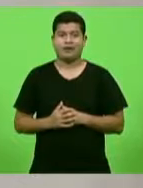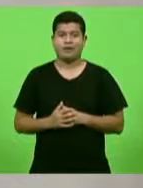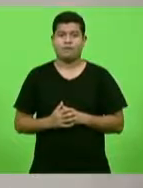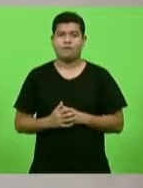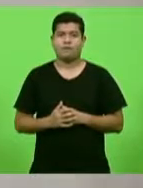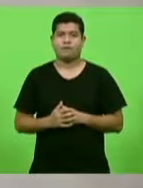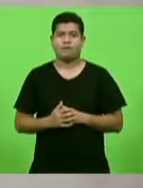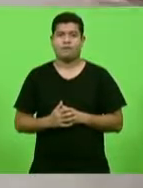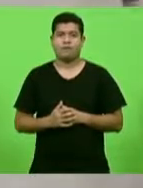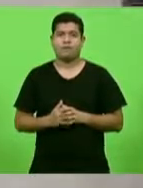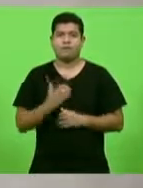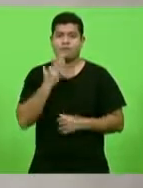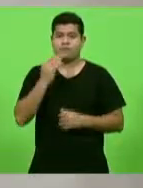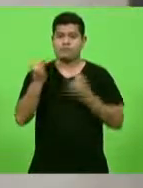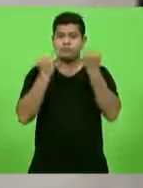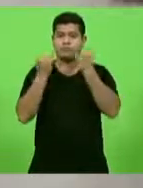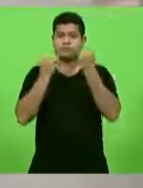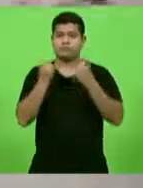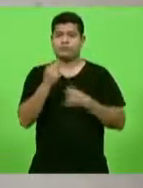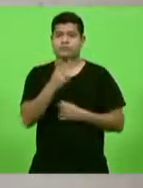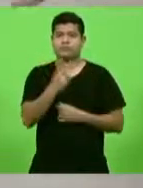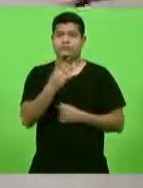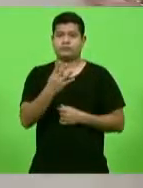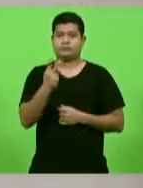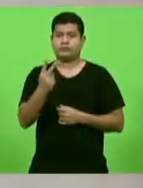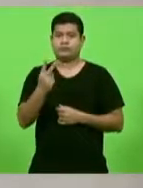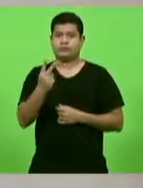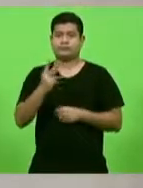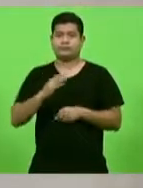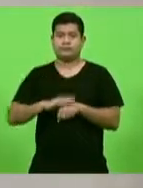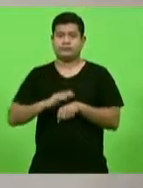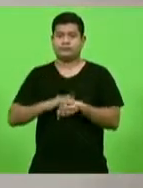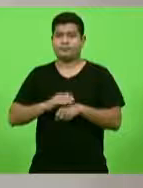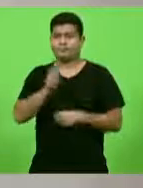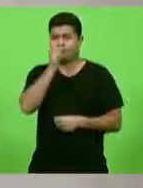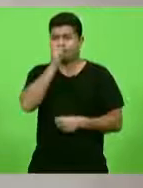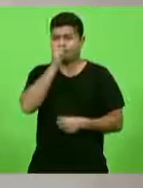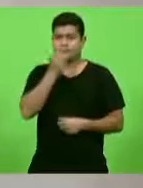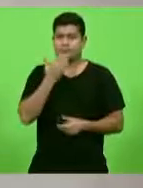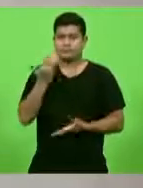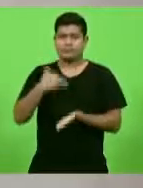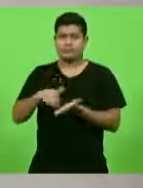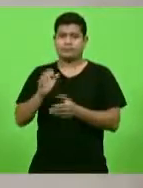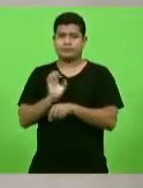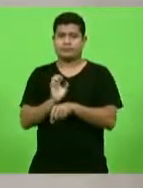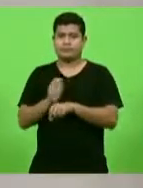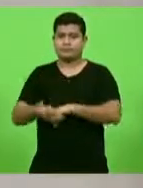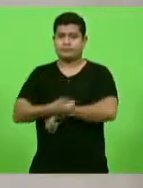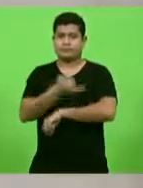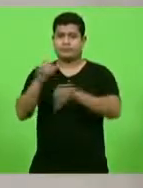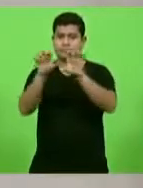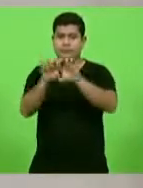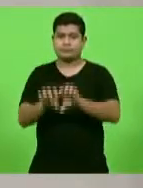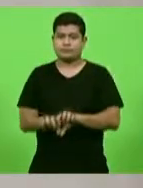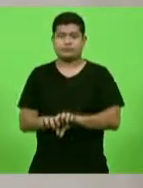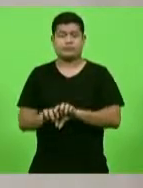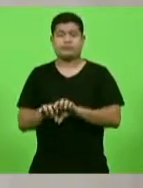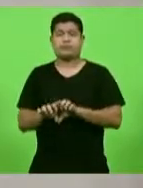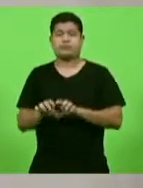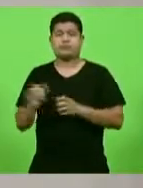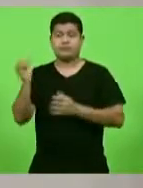Pedido de informação número 242. Deputado João Amin, solicitando ao secretário de Estado da Infraestrutura informação acerca